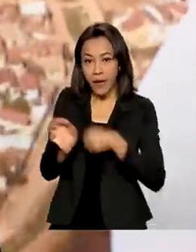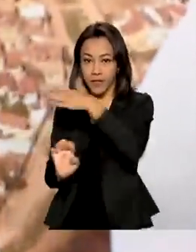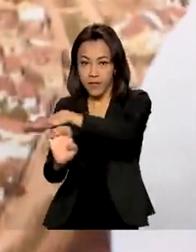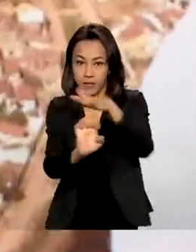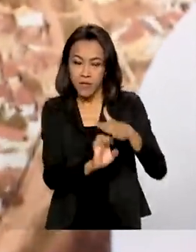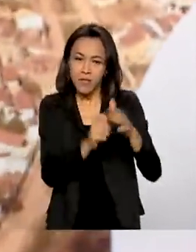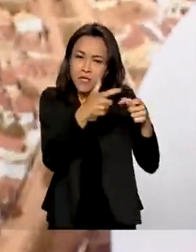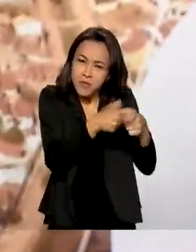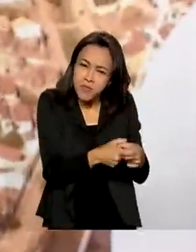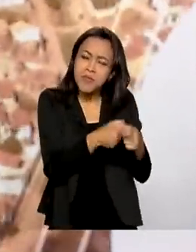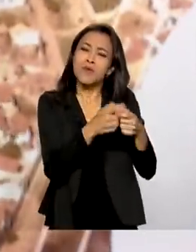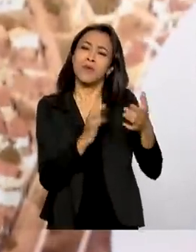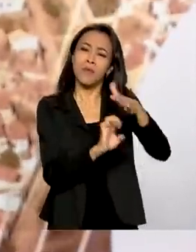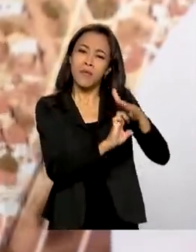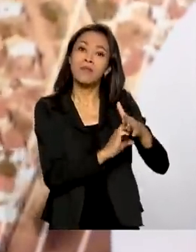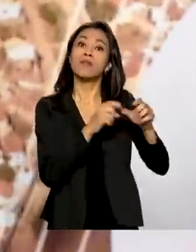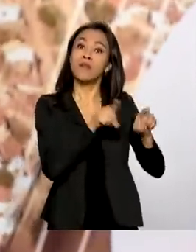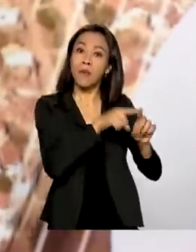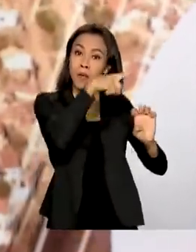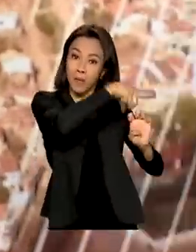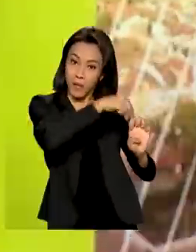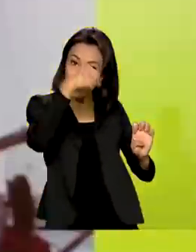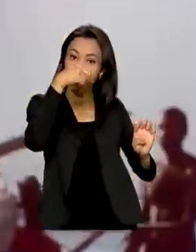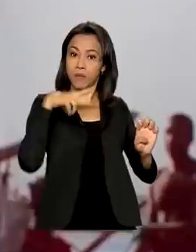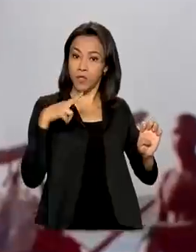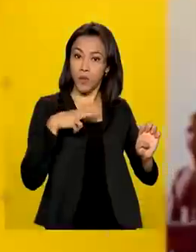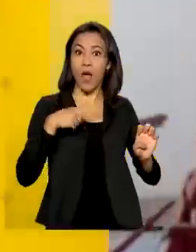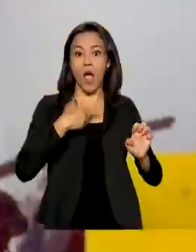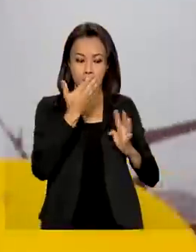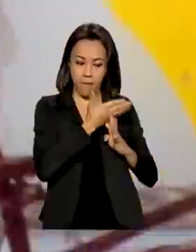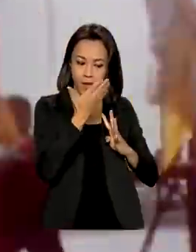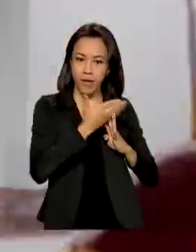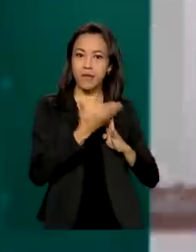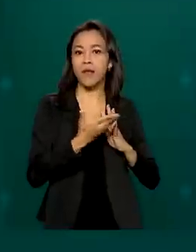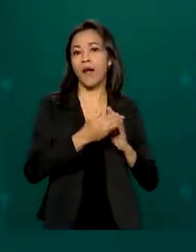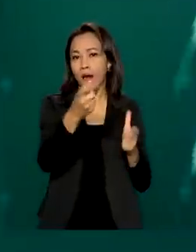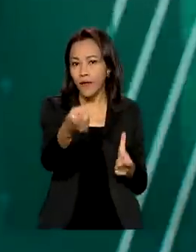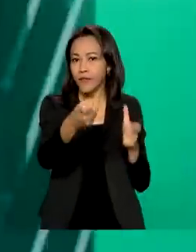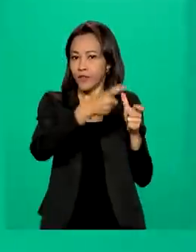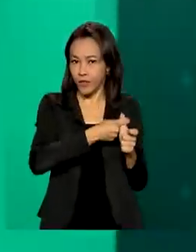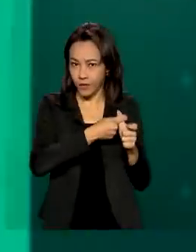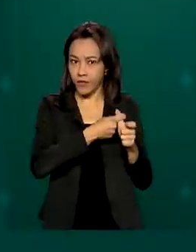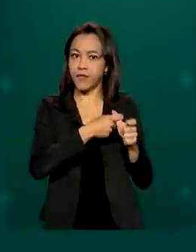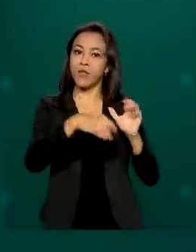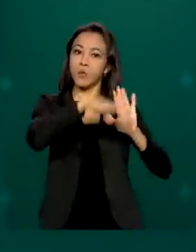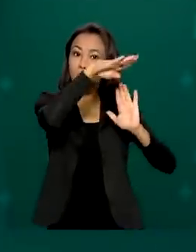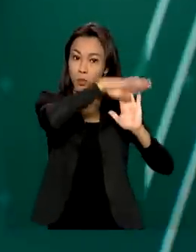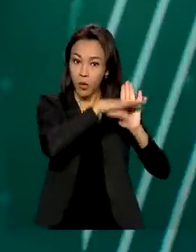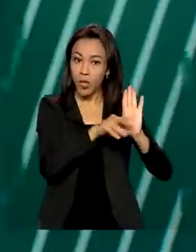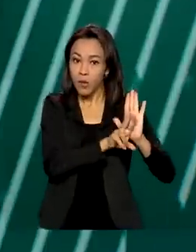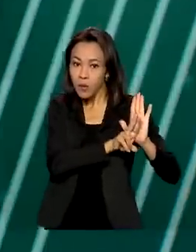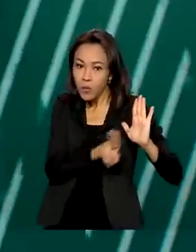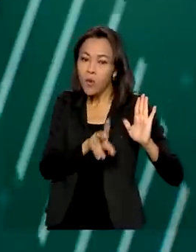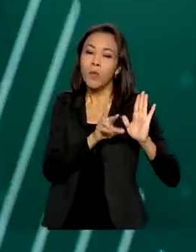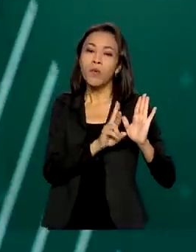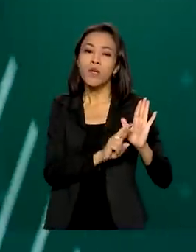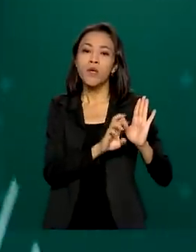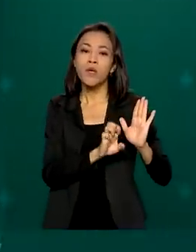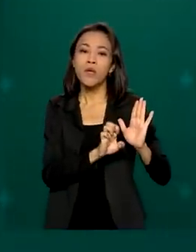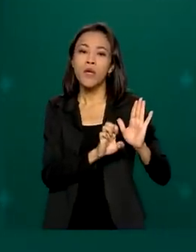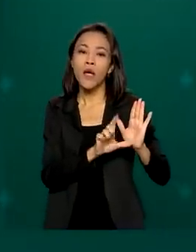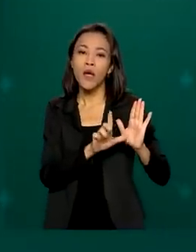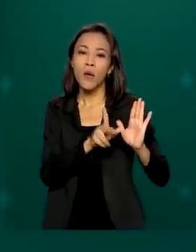microempreendedores individuais parcelarem as dívidas por meio do programa de reescalonamento do pagamento de débitos, o HELP.